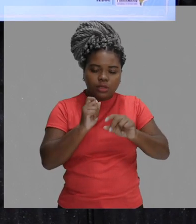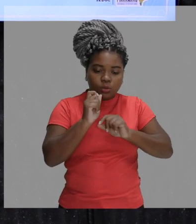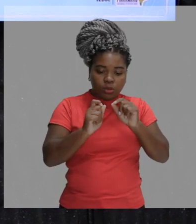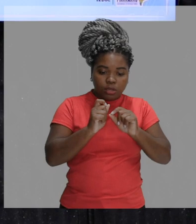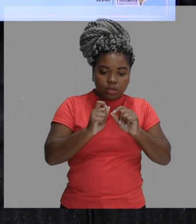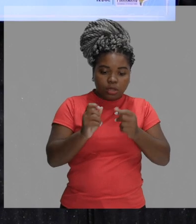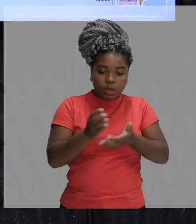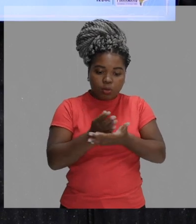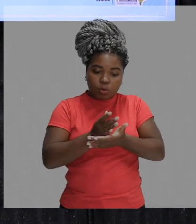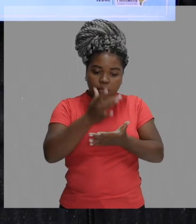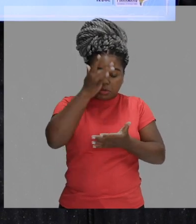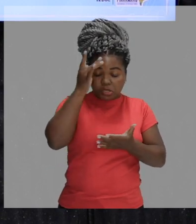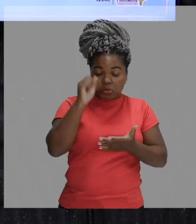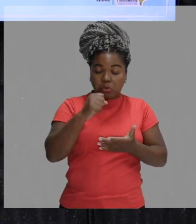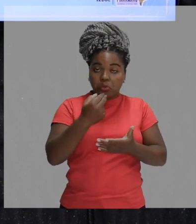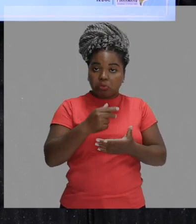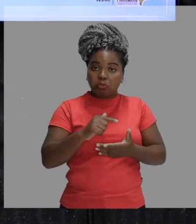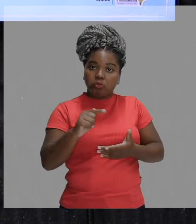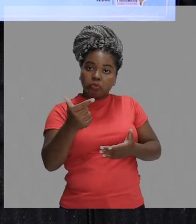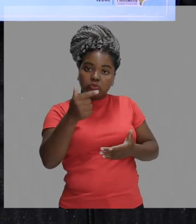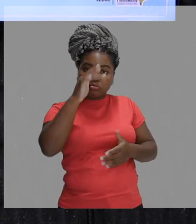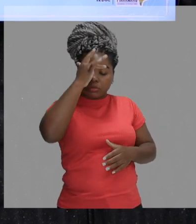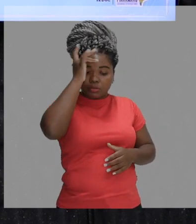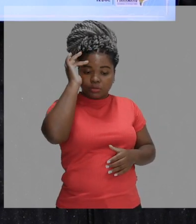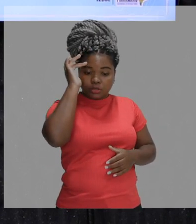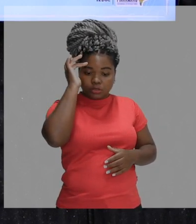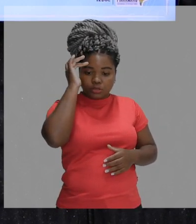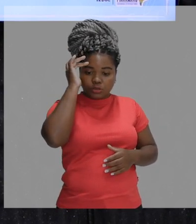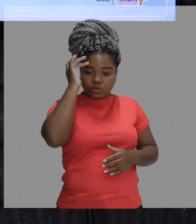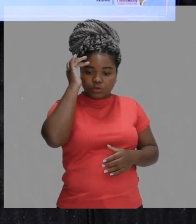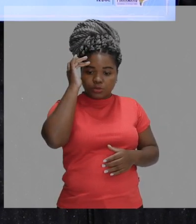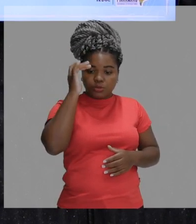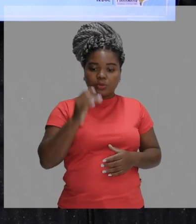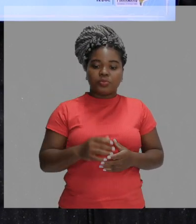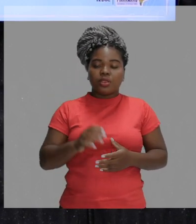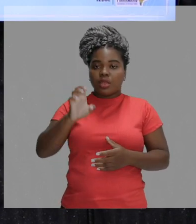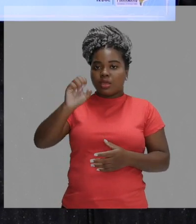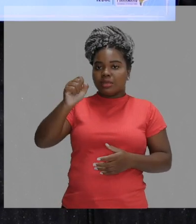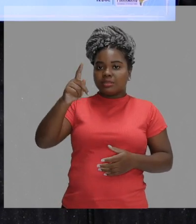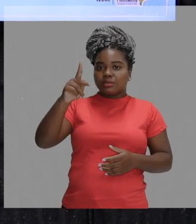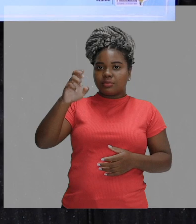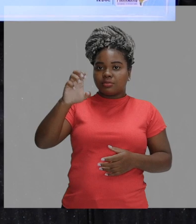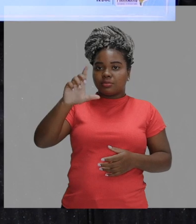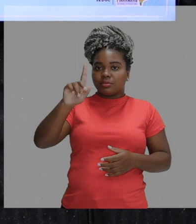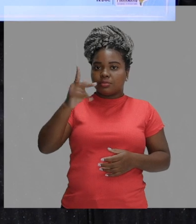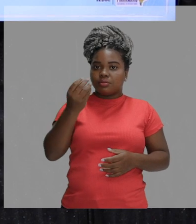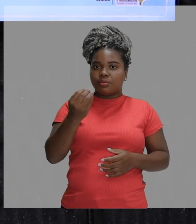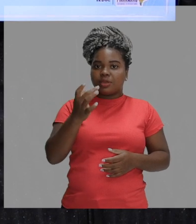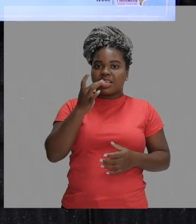alguma pessoa, outra pessoa, por um espelho ou um objeto, por um espelho,